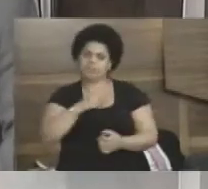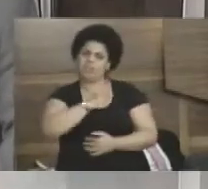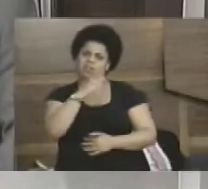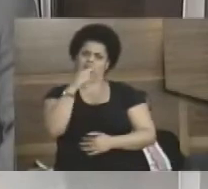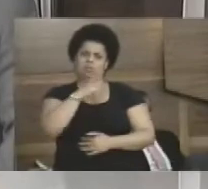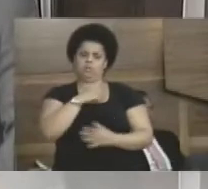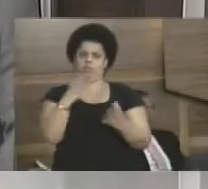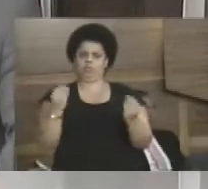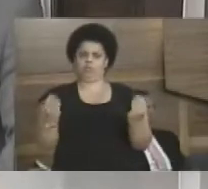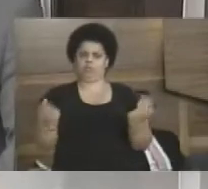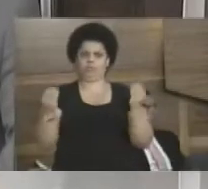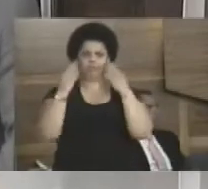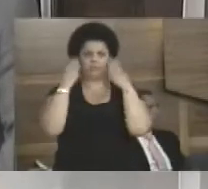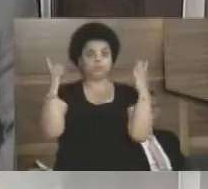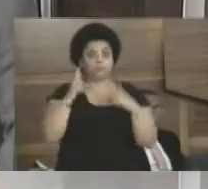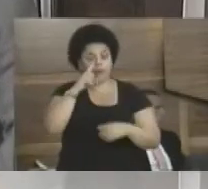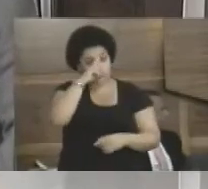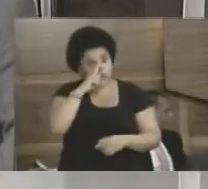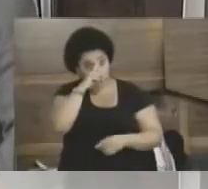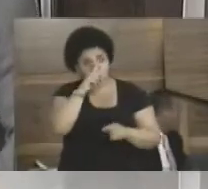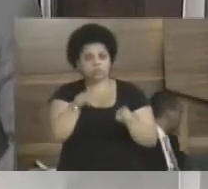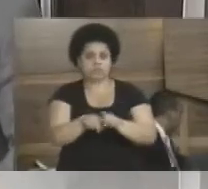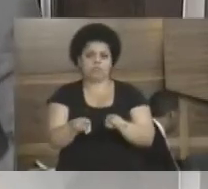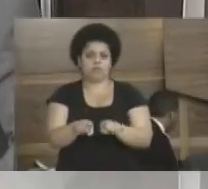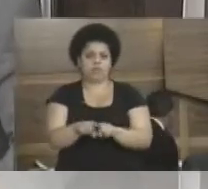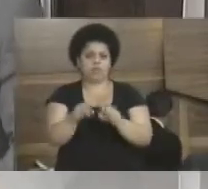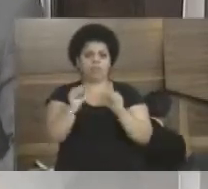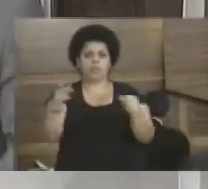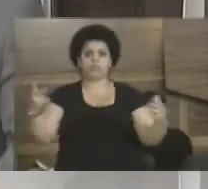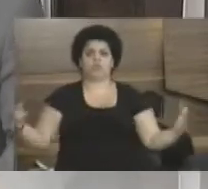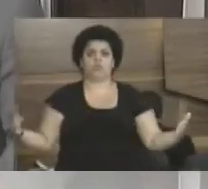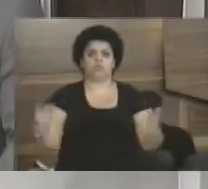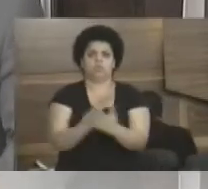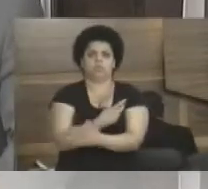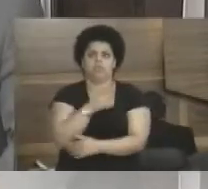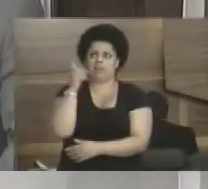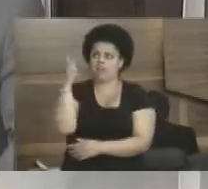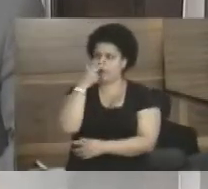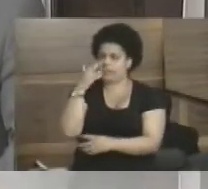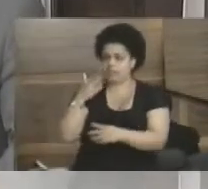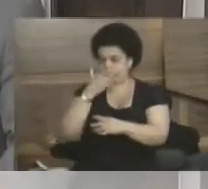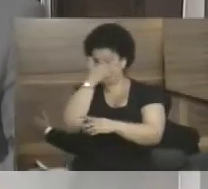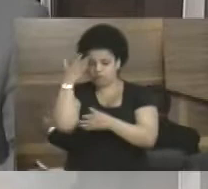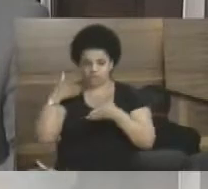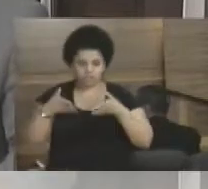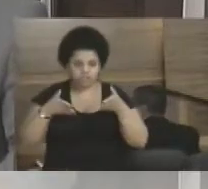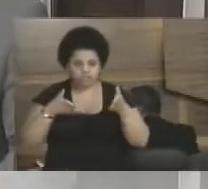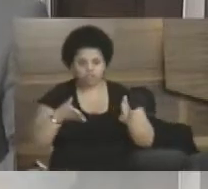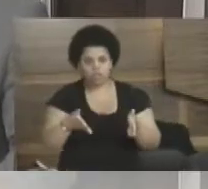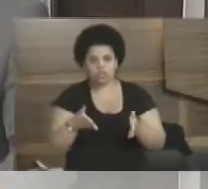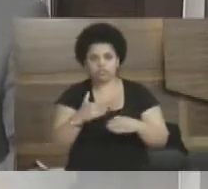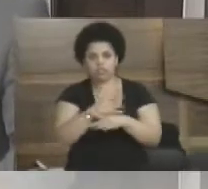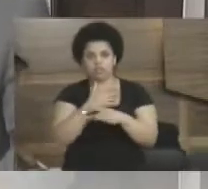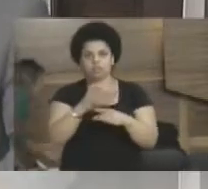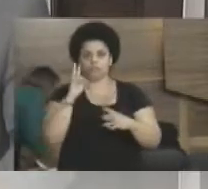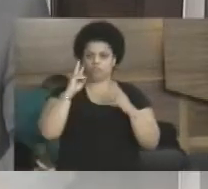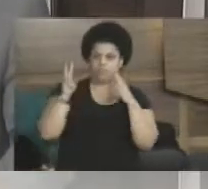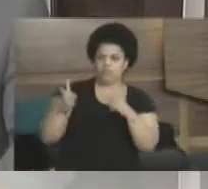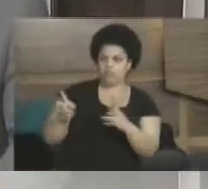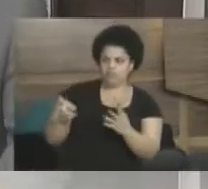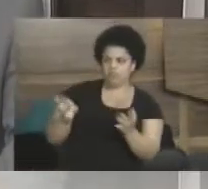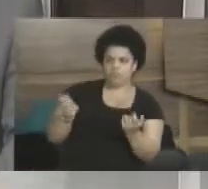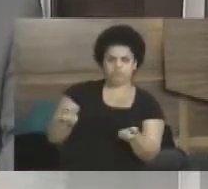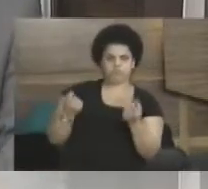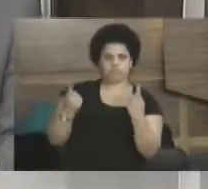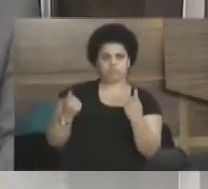feio. E é um perigo. Aquilo ali é a nossa porta de entrada? É difícil, hein? Vai ser muito